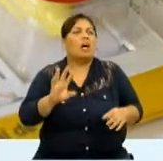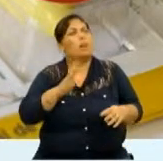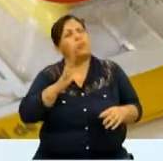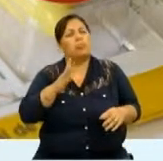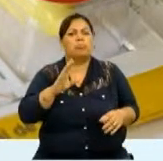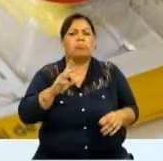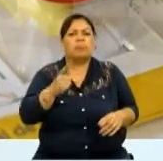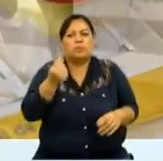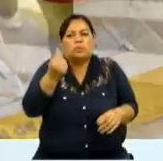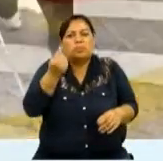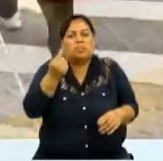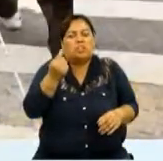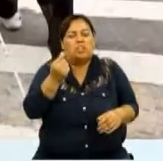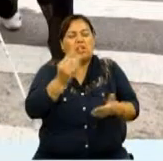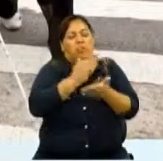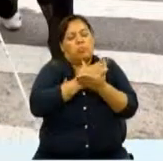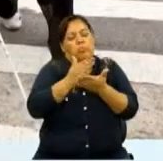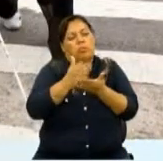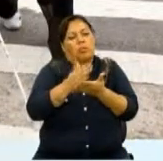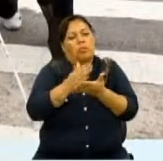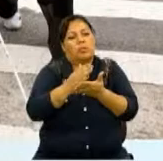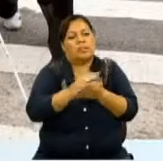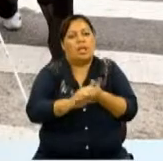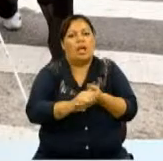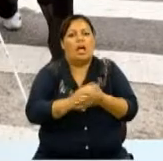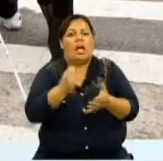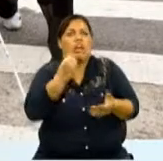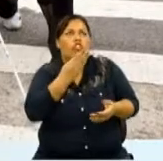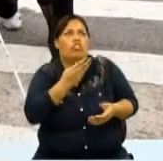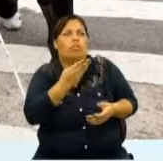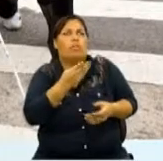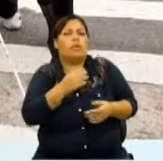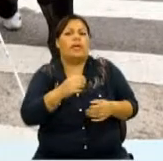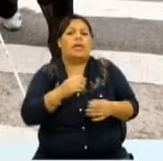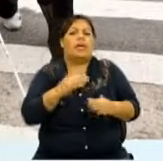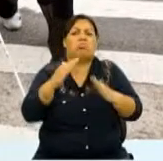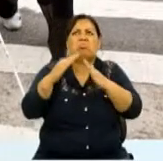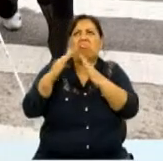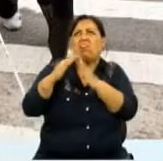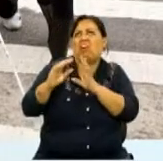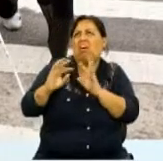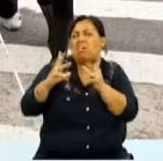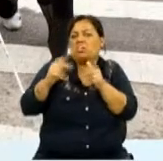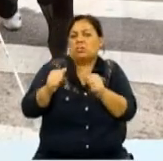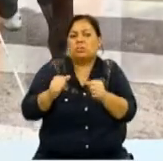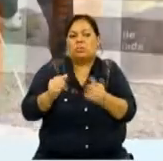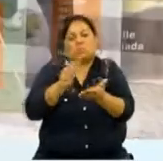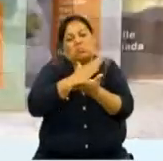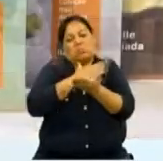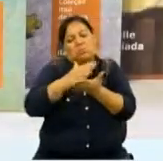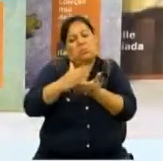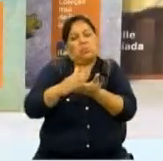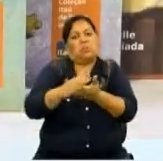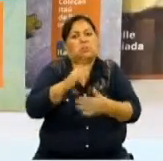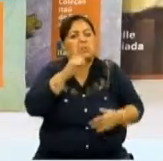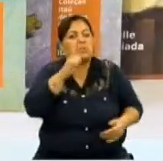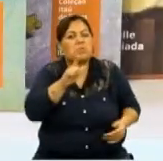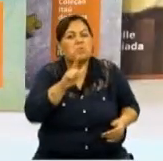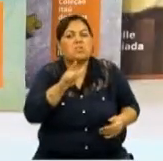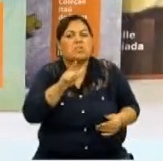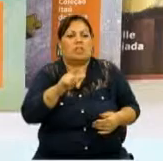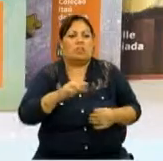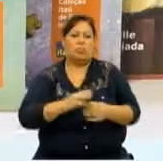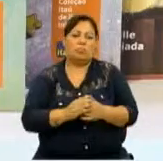dotação orçamentária, uma fundação nasce assim, né? Uma dotação de bem, de patrimônio. E com esse patrimônio, a fundação começou.